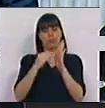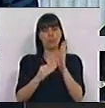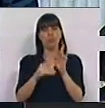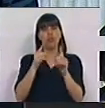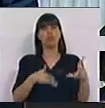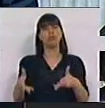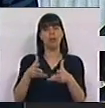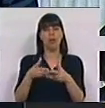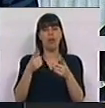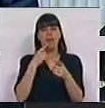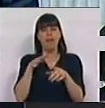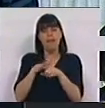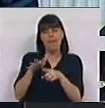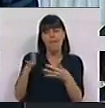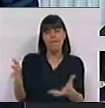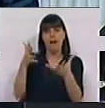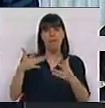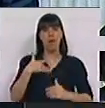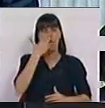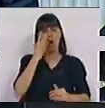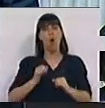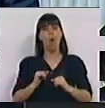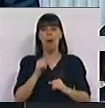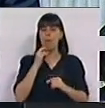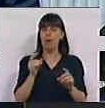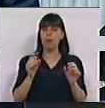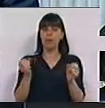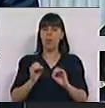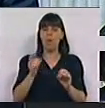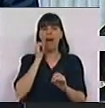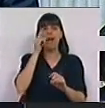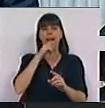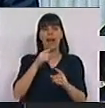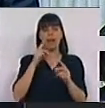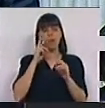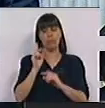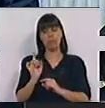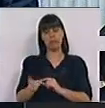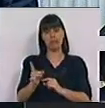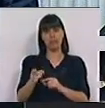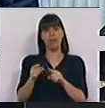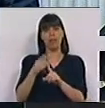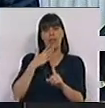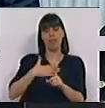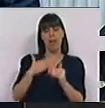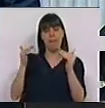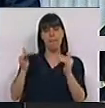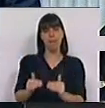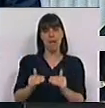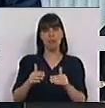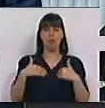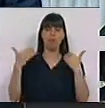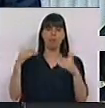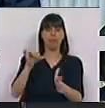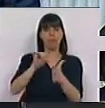tratar de uma estratégia de dissuasão que a nosso ver pode manter em conta aqueles que encontraram nesse meio um instrumento para diminuírem ou